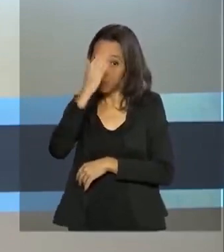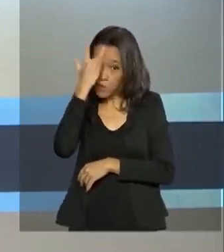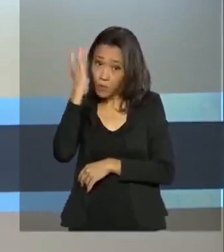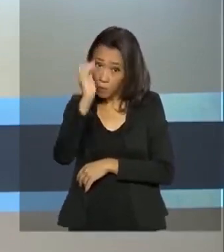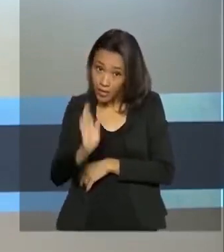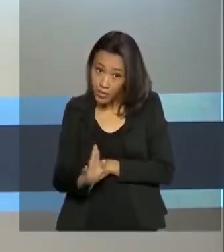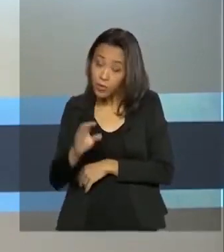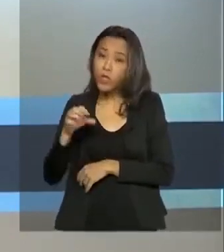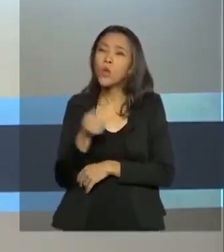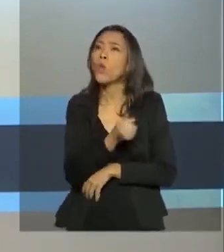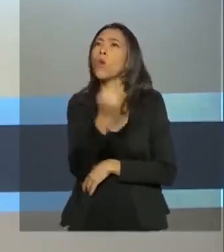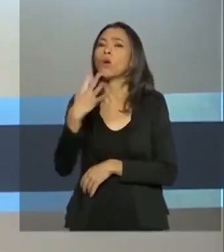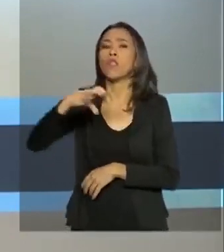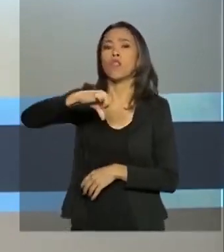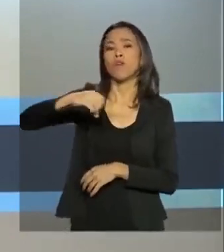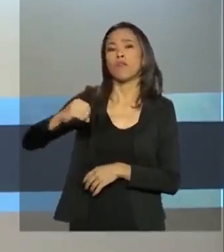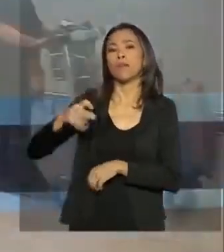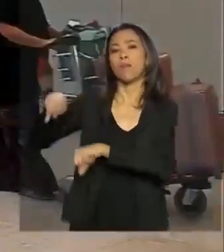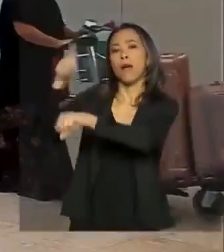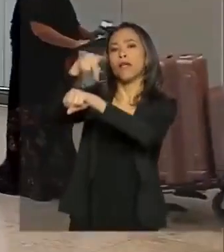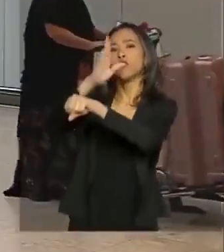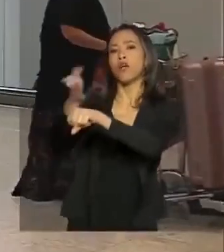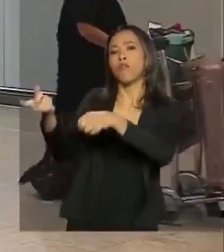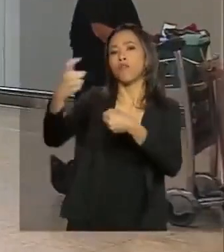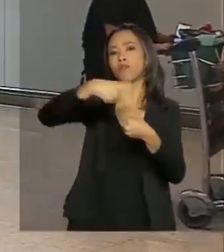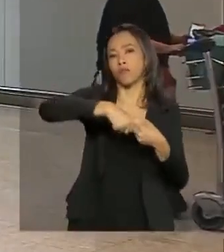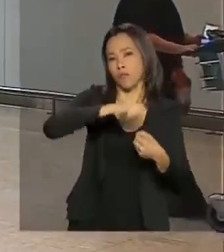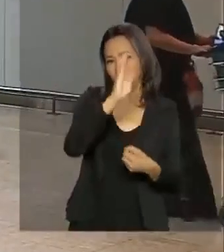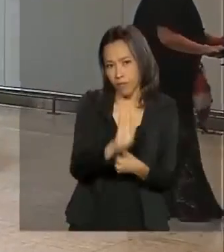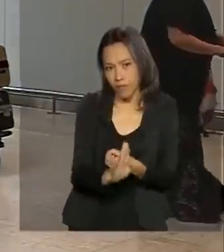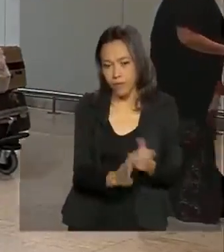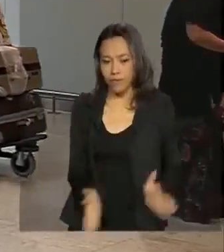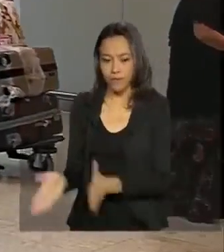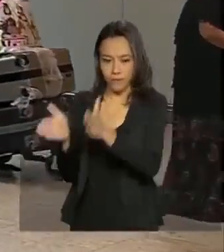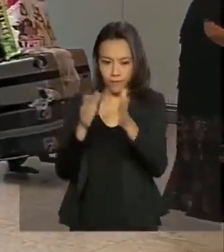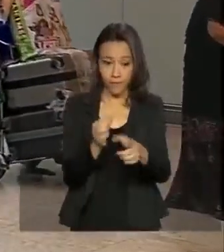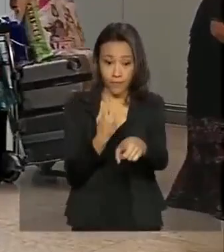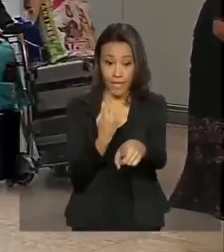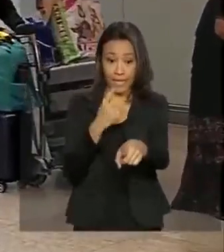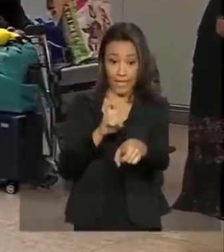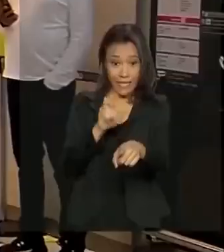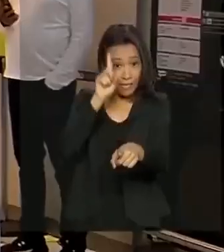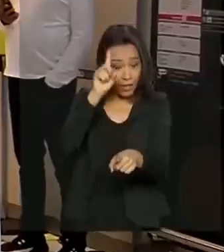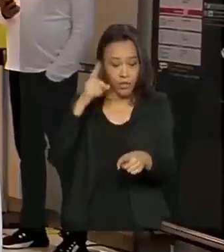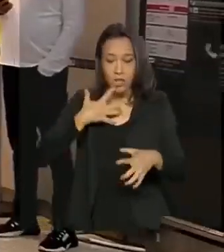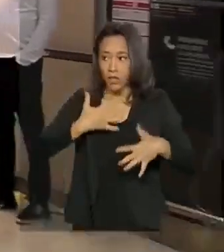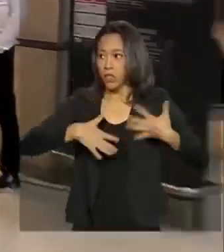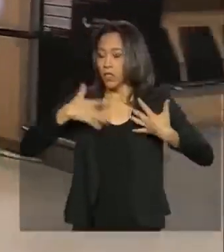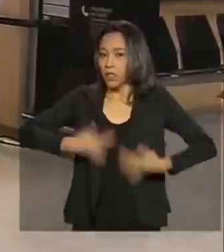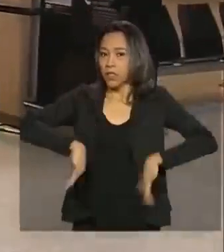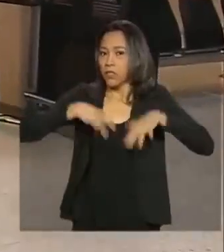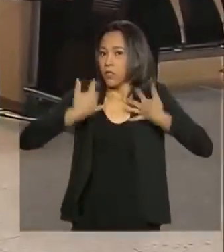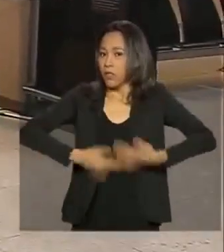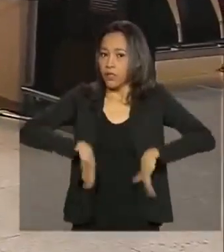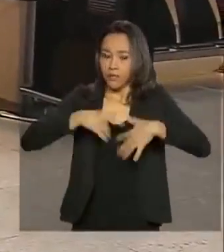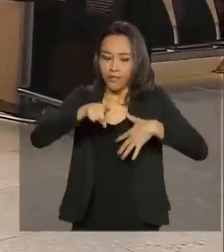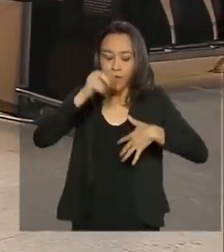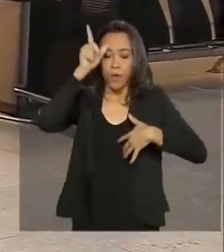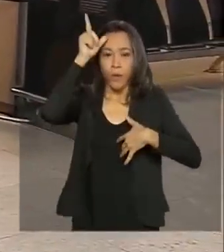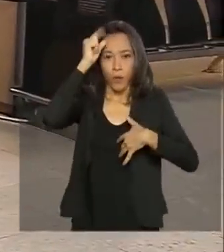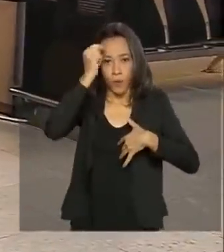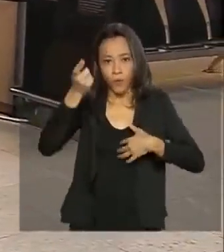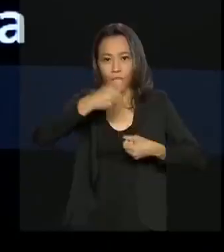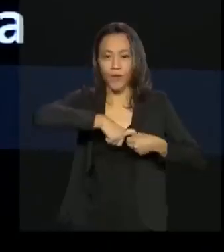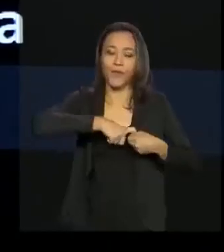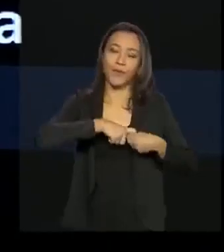países já foram repatriados. Depois de 15 dias de muita angústia, a Cíntia, enfim, conseguiu voltar